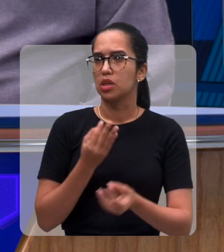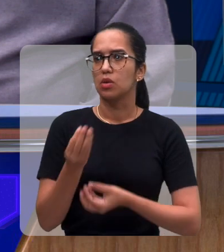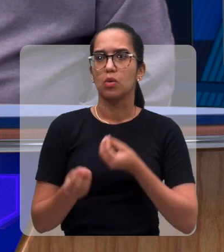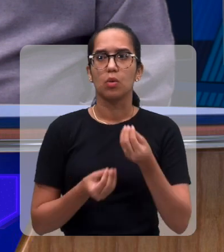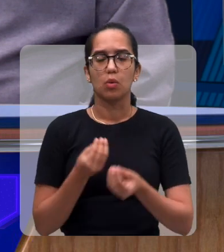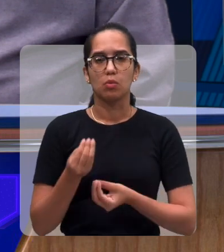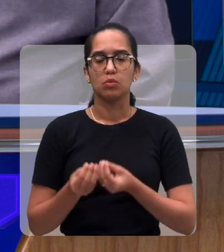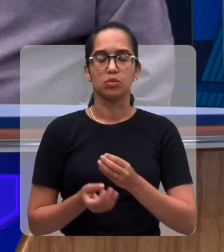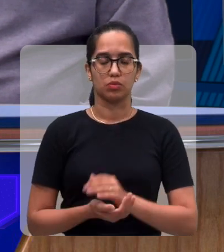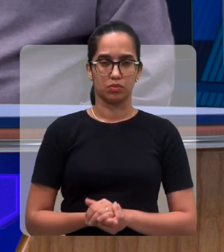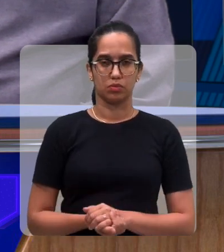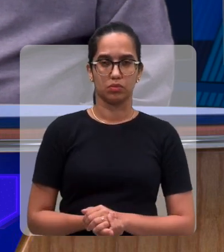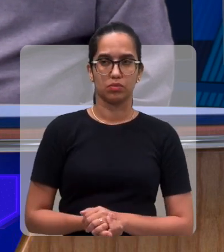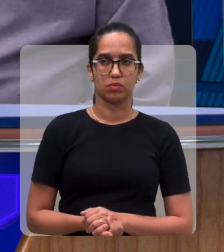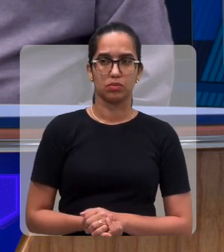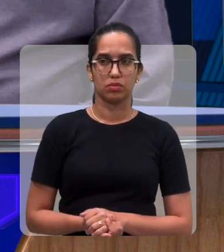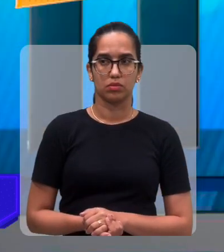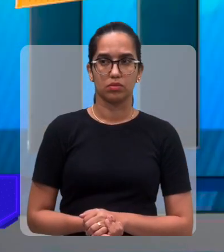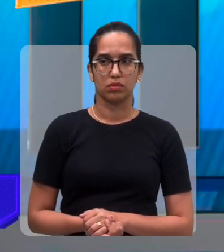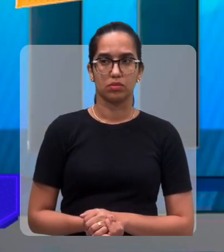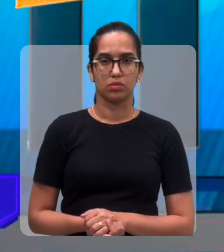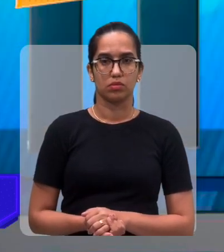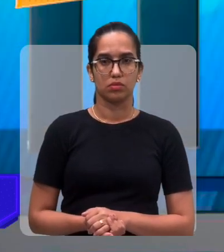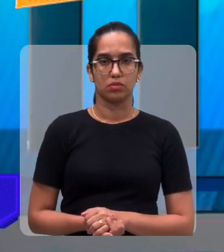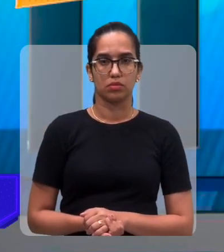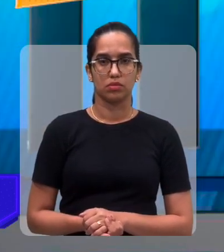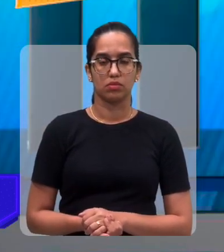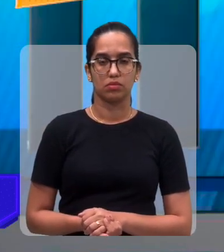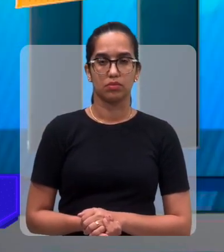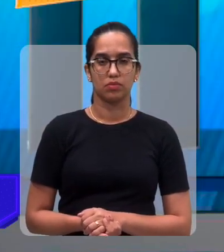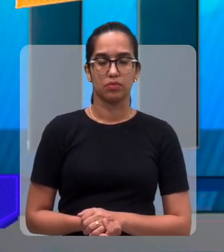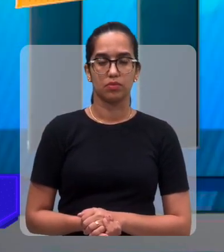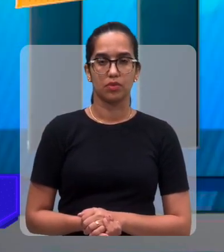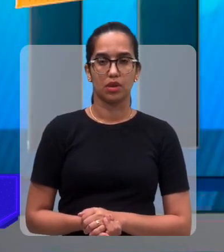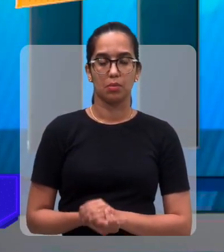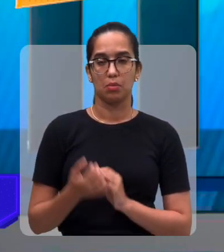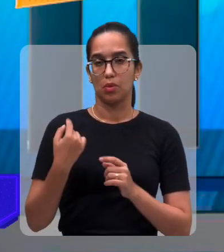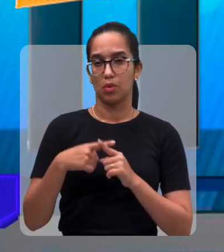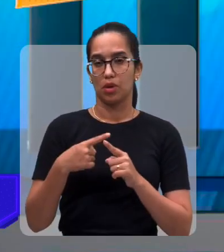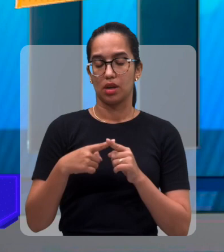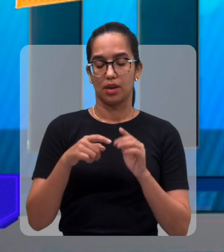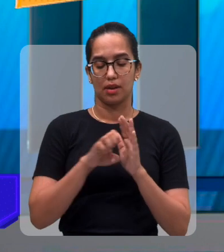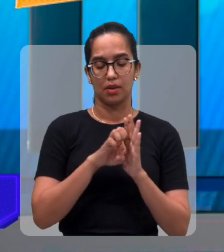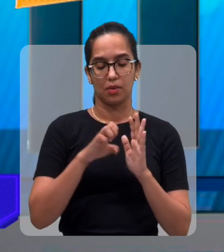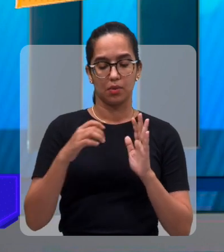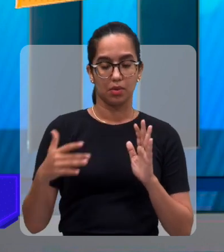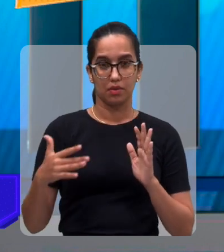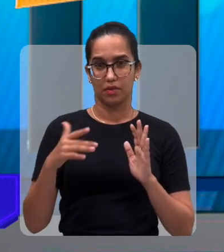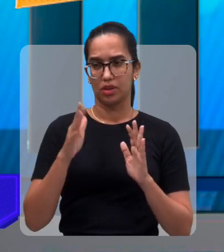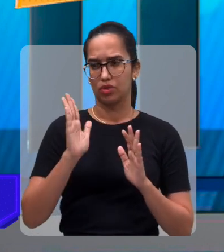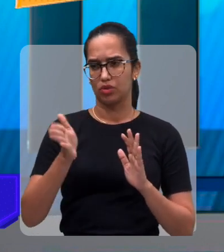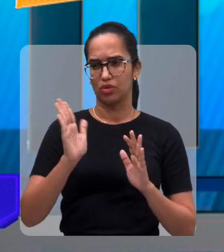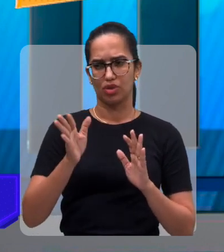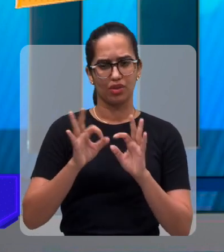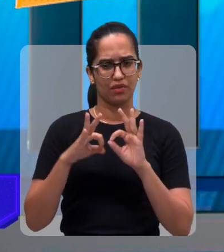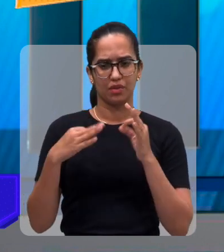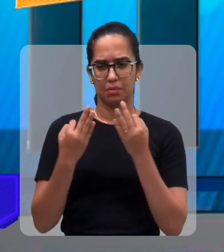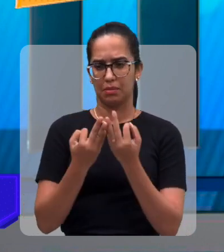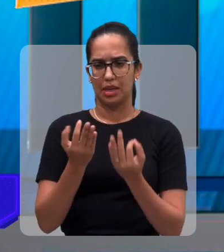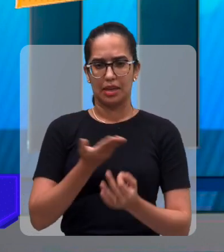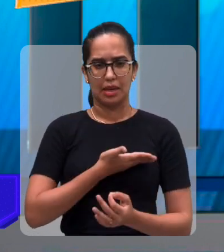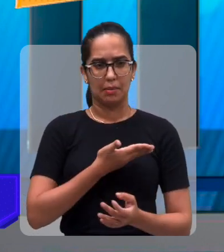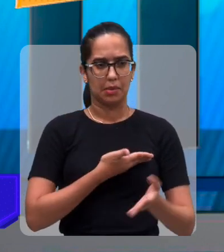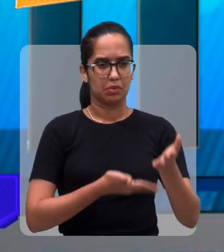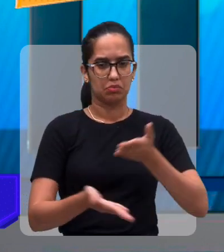Como é que é isso? Na realidade, Chico, assim, como se trata de um evento entre família, entre amigos,